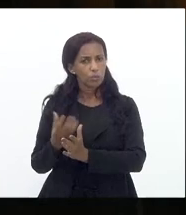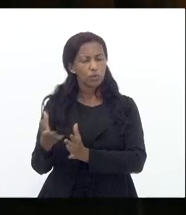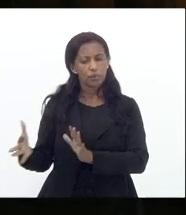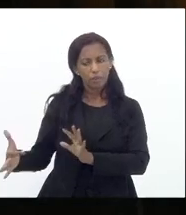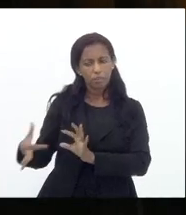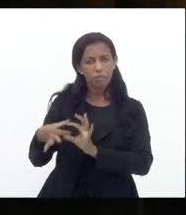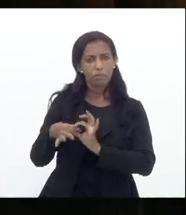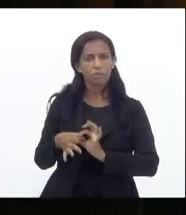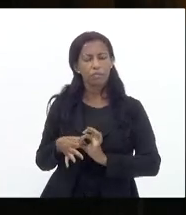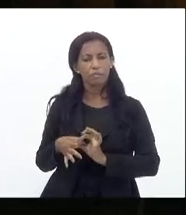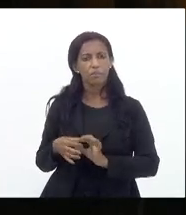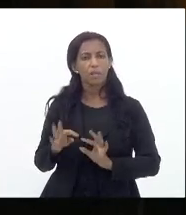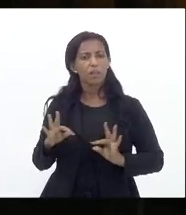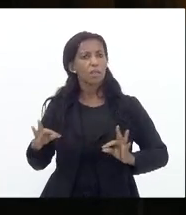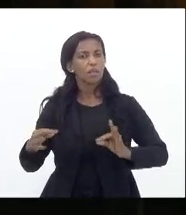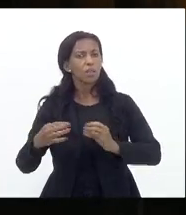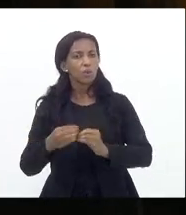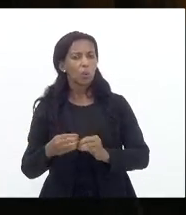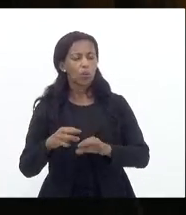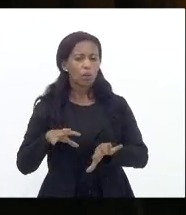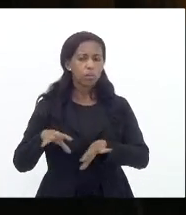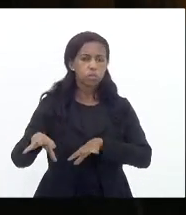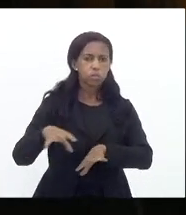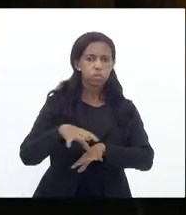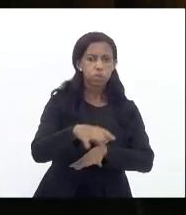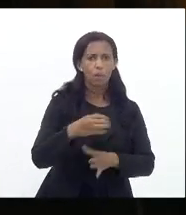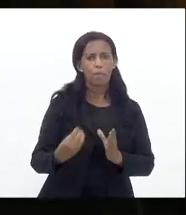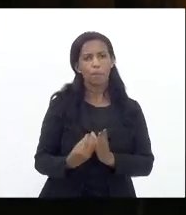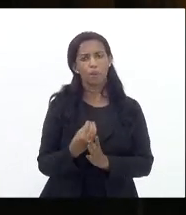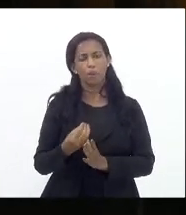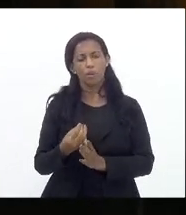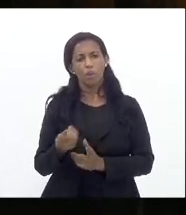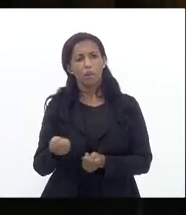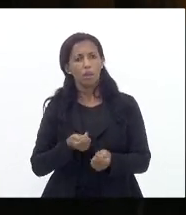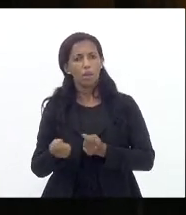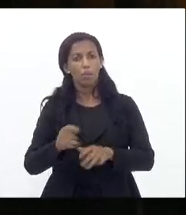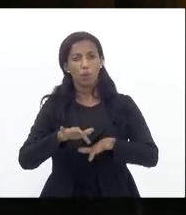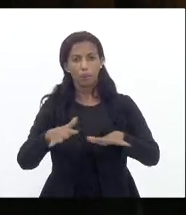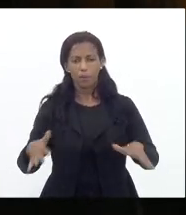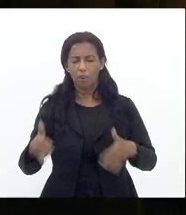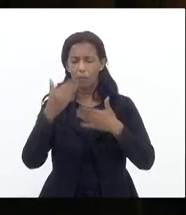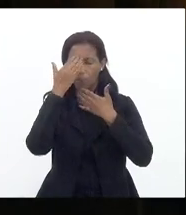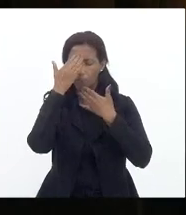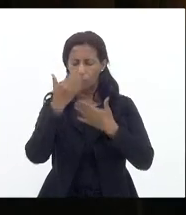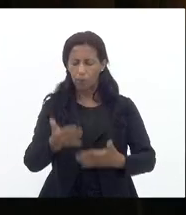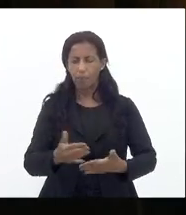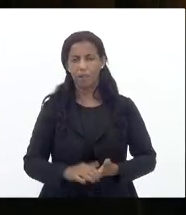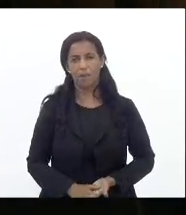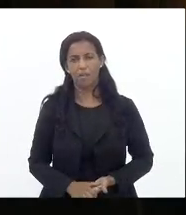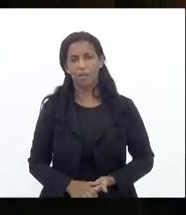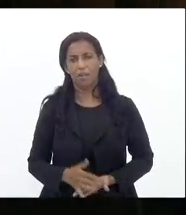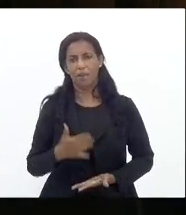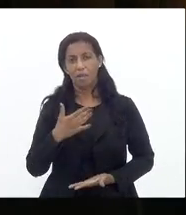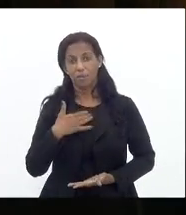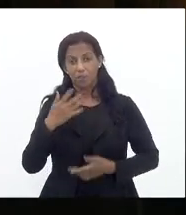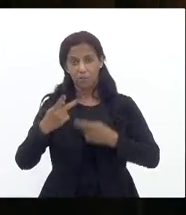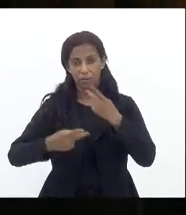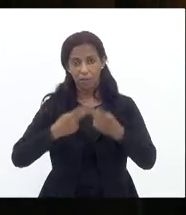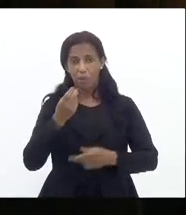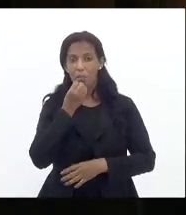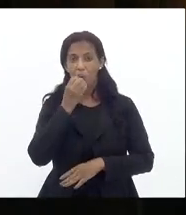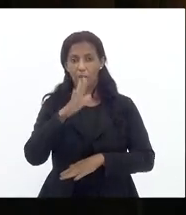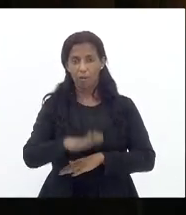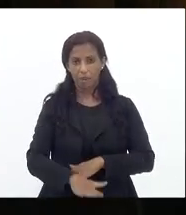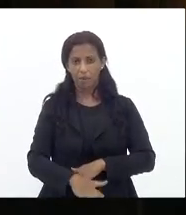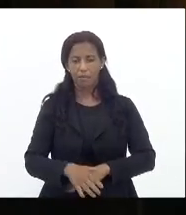atreladas e a todas as cadeias produtivas da economia do mar muito obrigada eram essas as minhas palavras uma boa